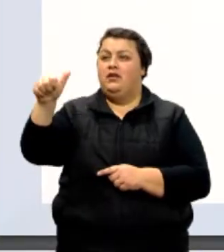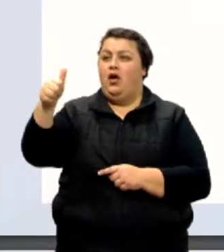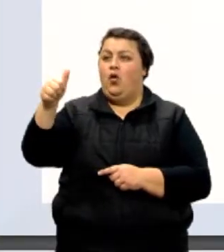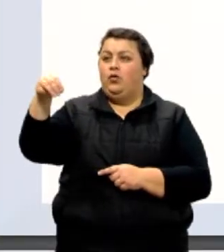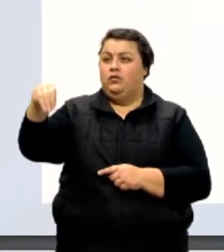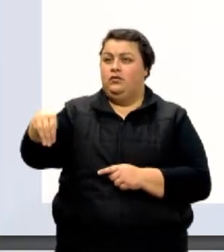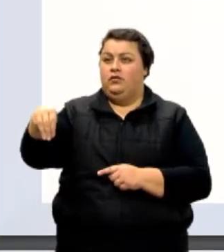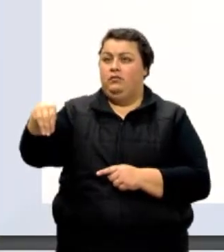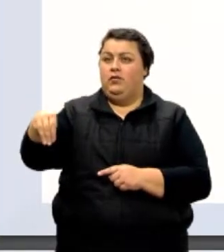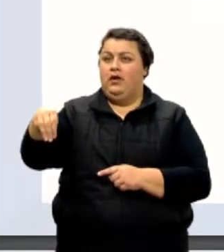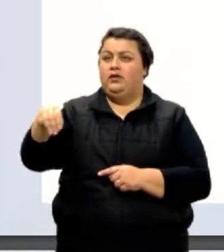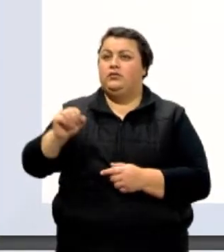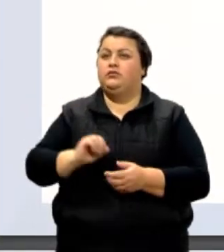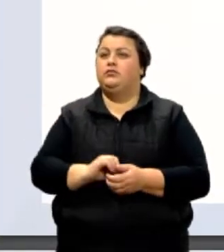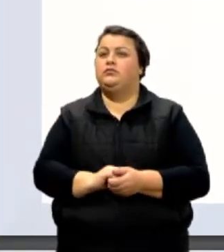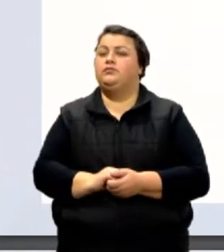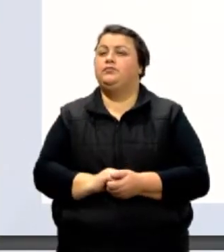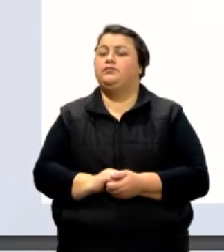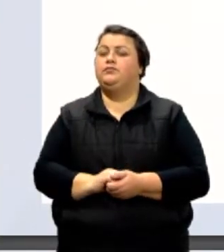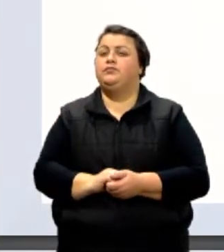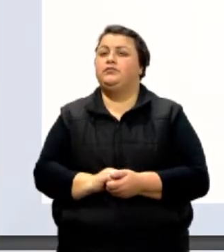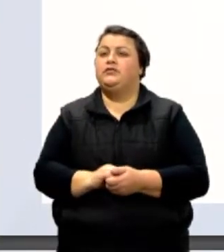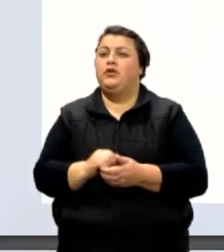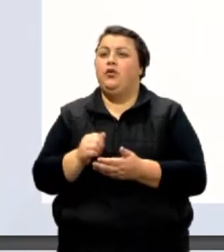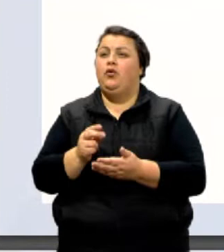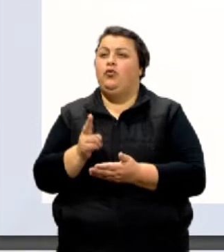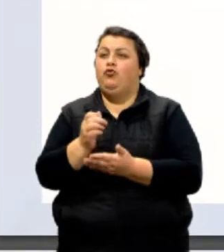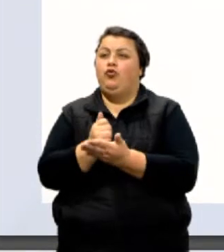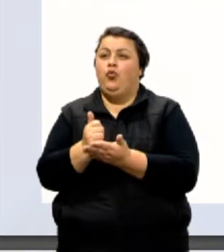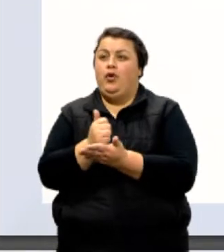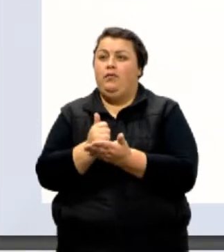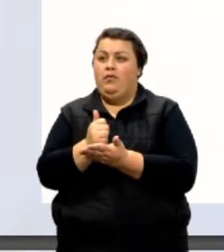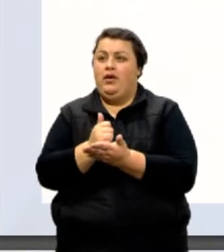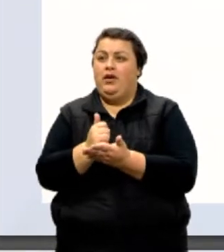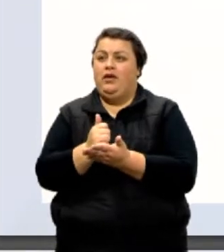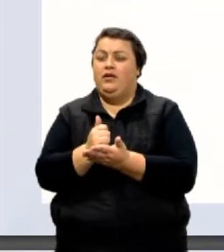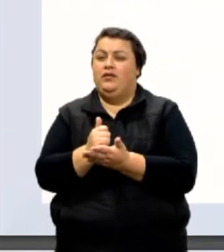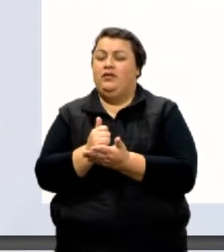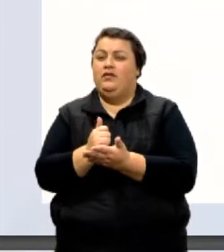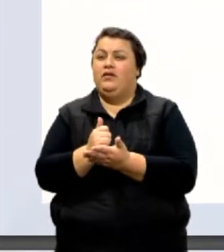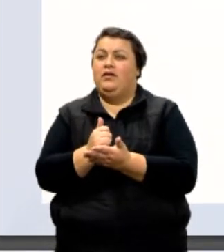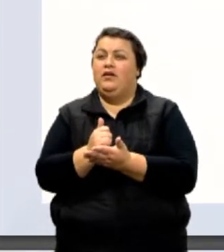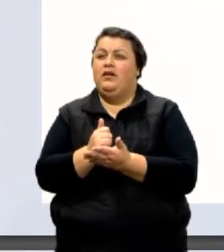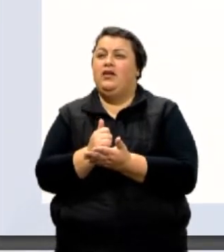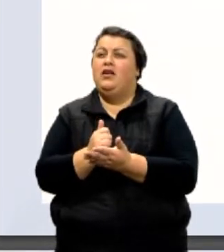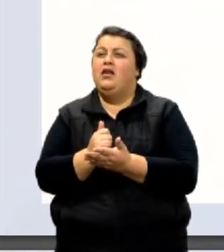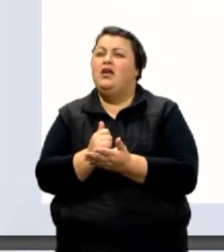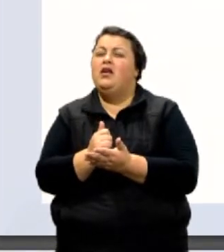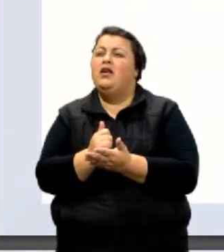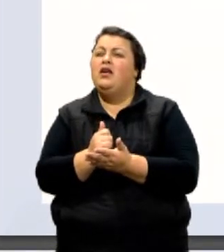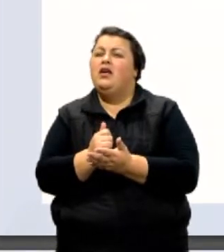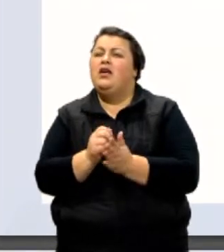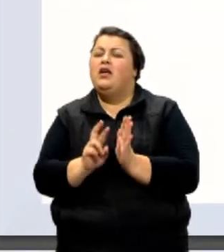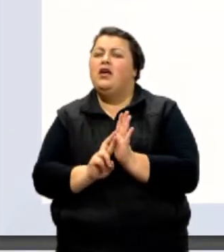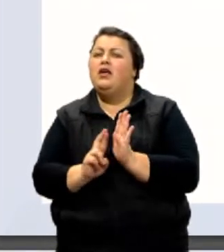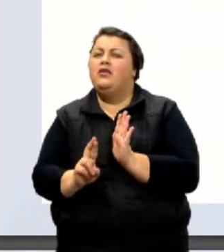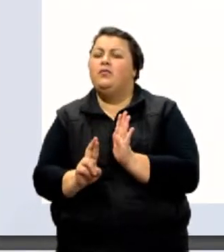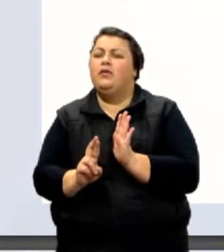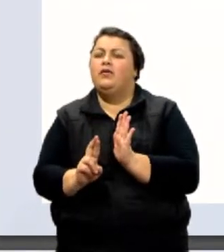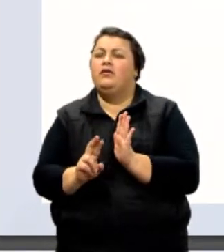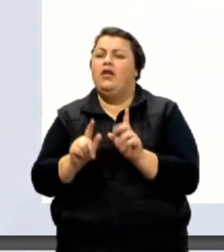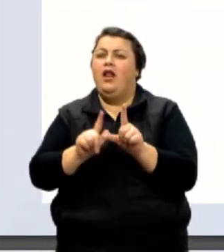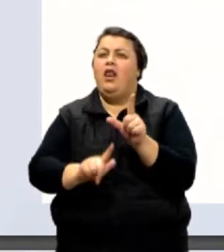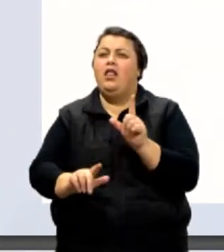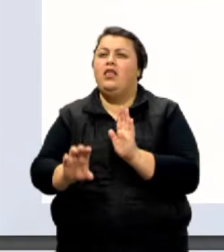mesma base multiplicando, conserva a base, soma os expoentes, 10 na menos 11. resposta letra E de